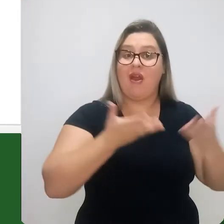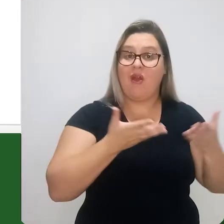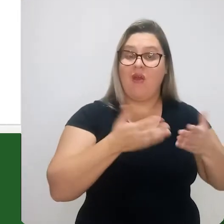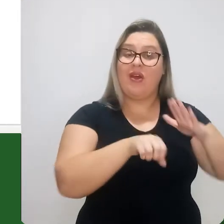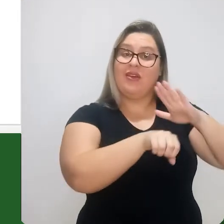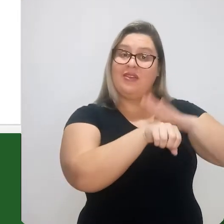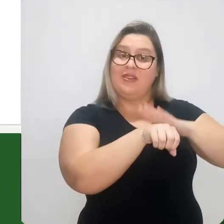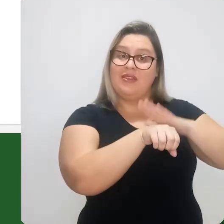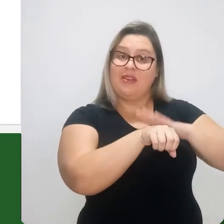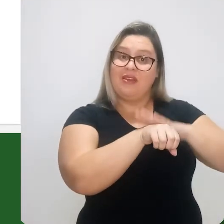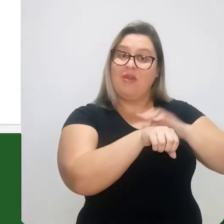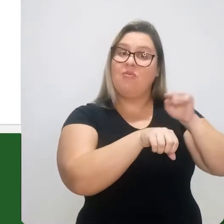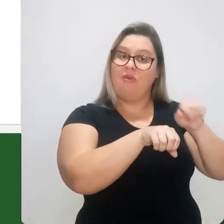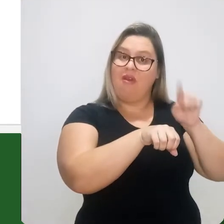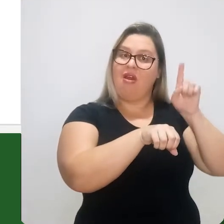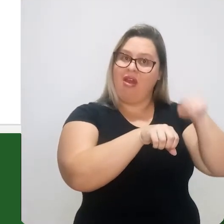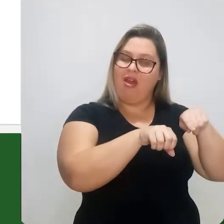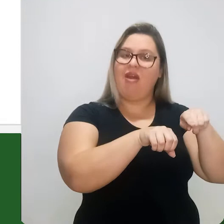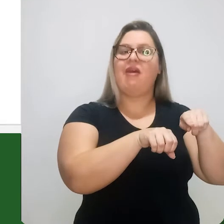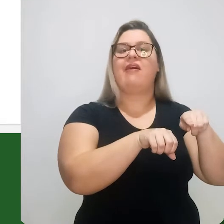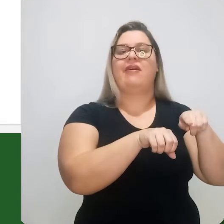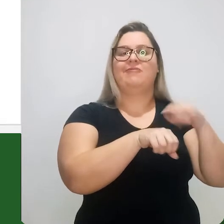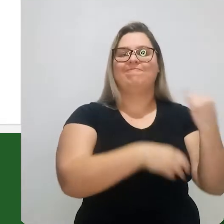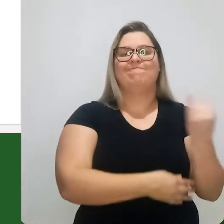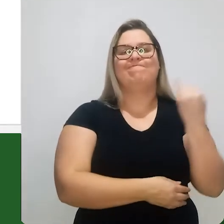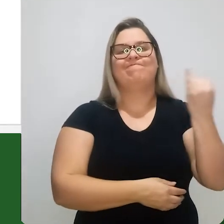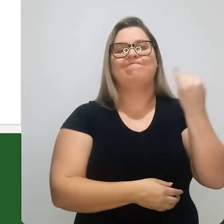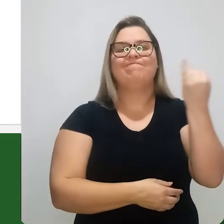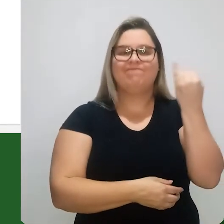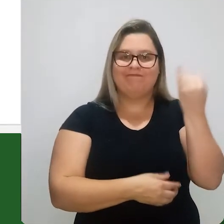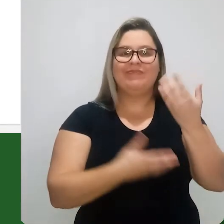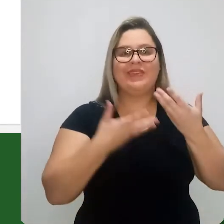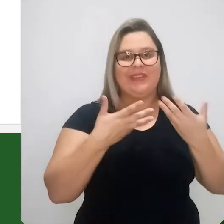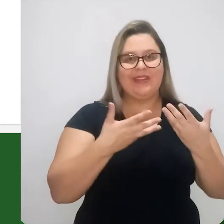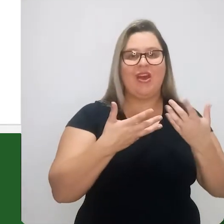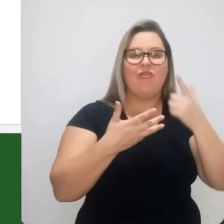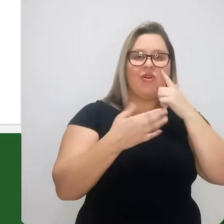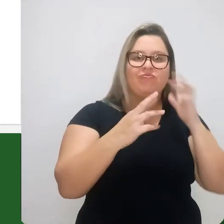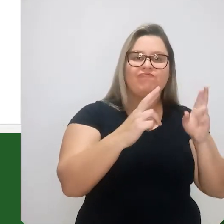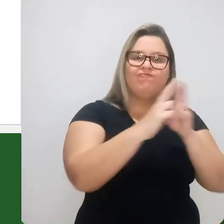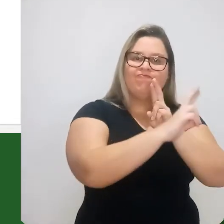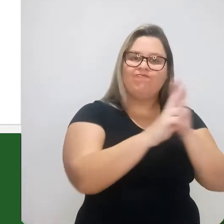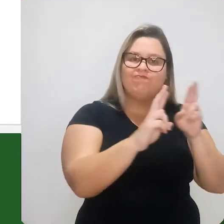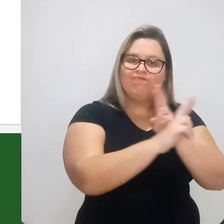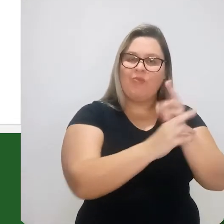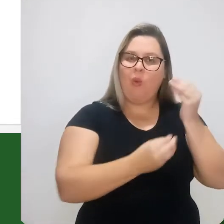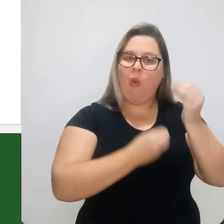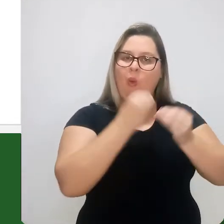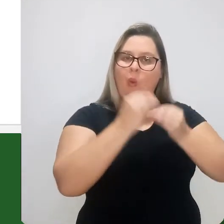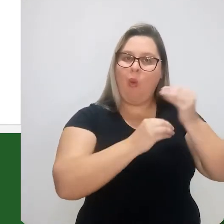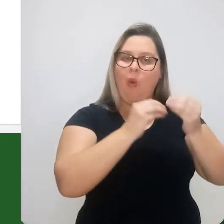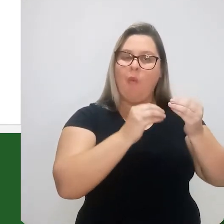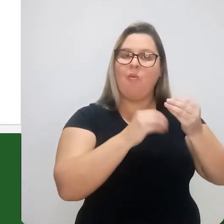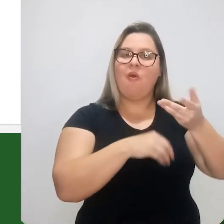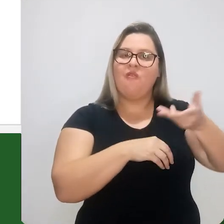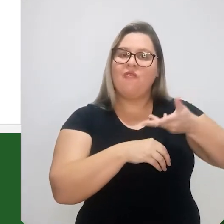no qual agora o tempo, ele é uma variável muito importante. Então nós vamos associar